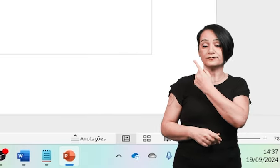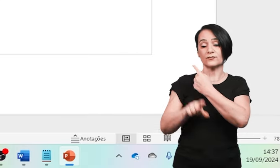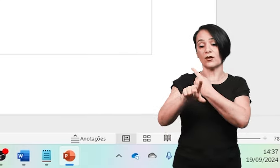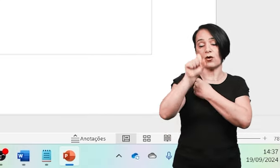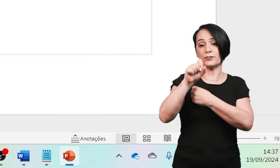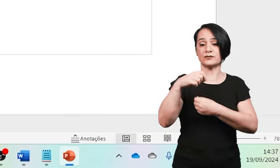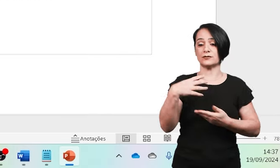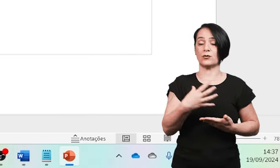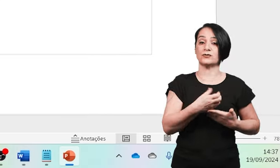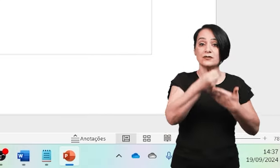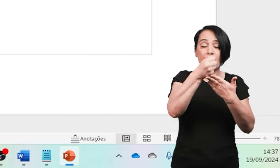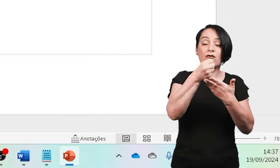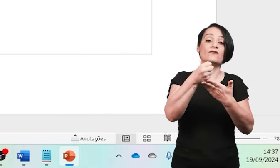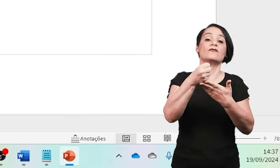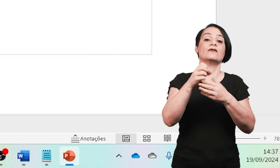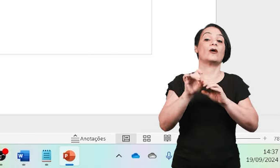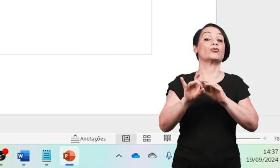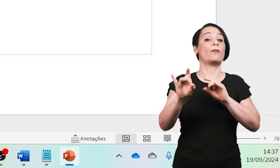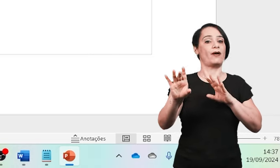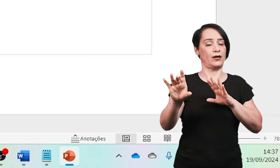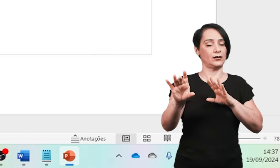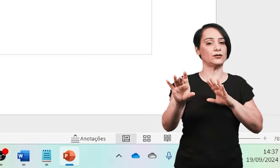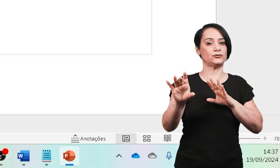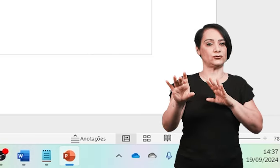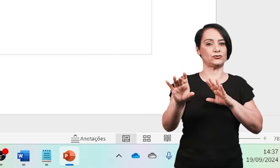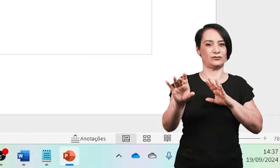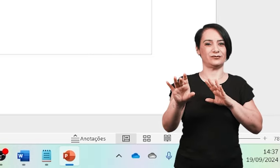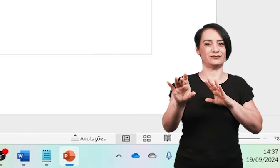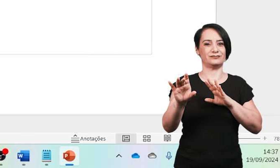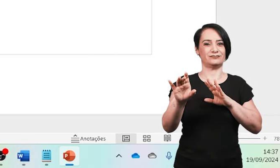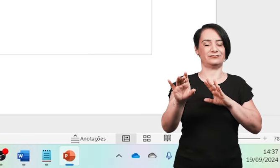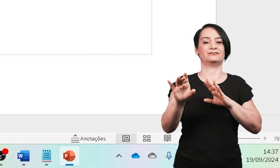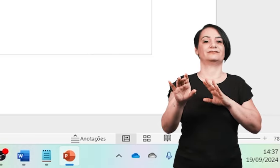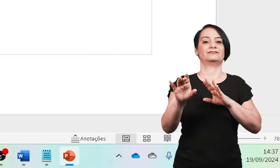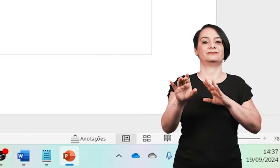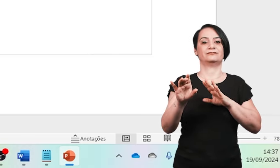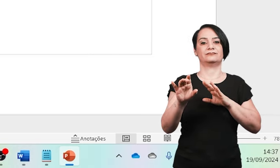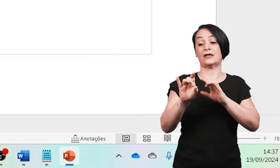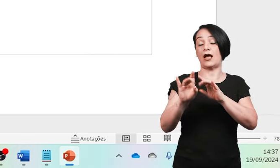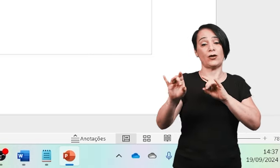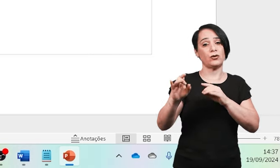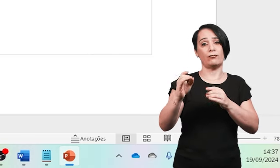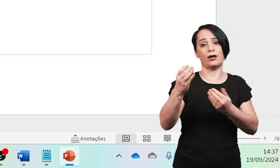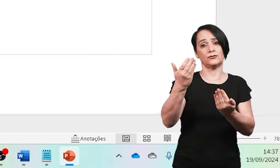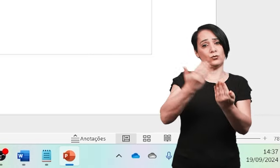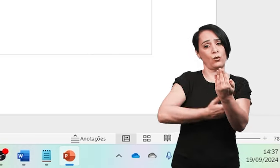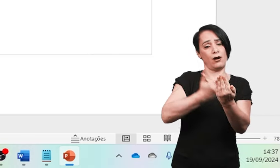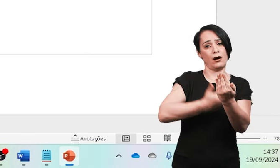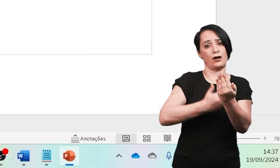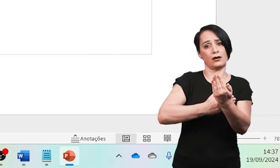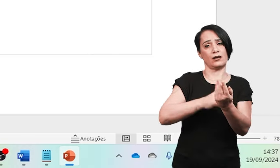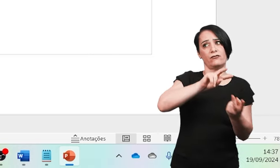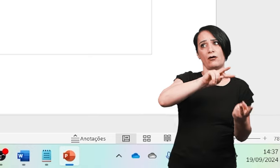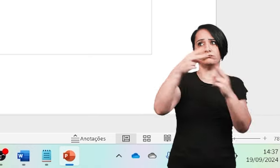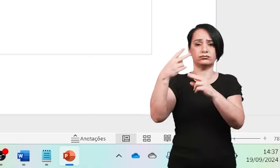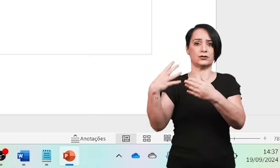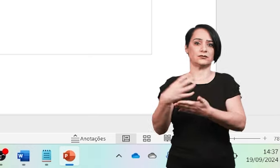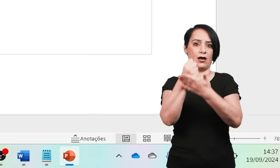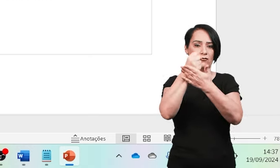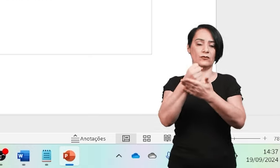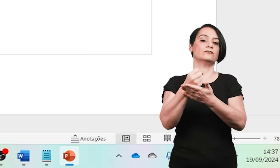a opção de salvamento automático. Já aqui no meu OneDrive, automaticamente os arquivos estarão lá no SharePoint.